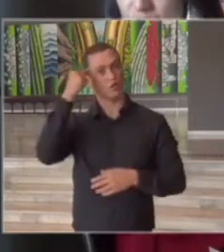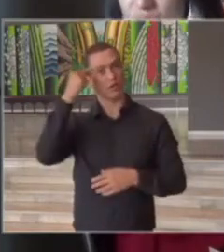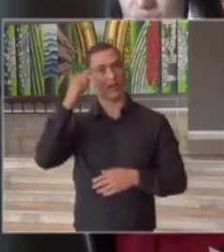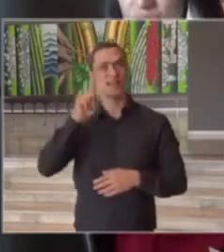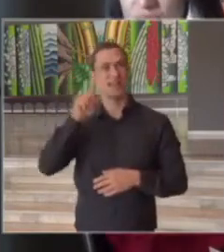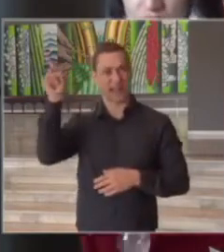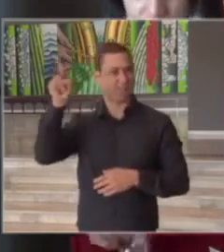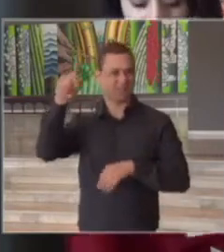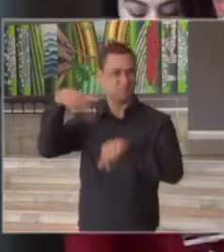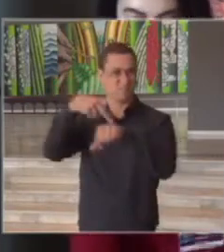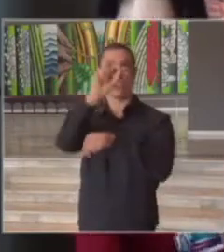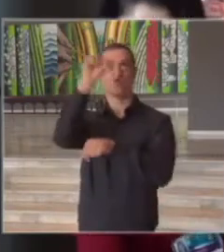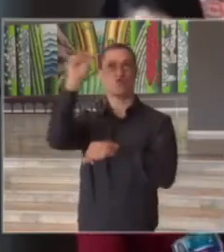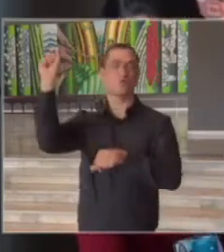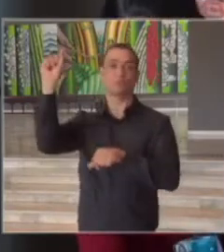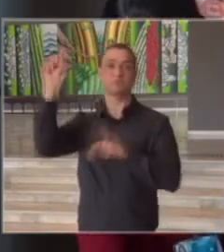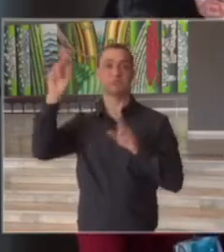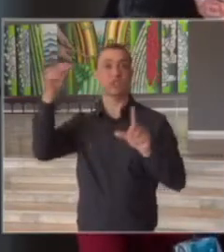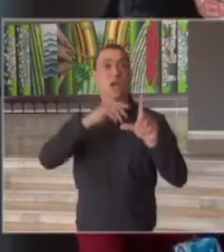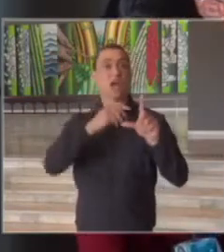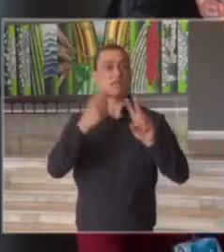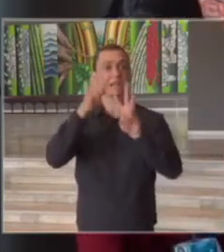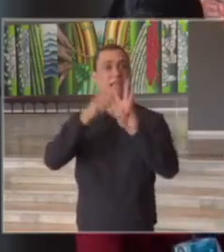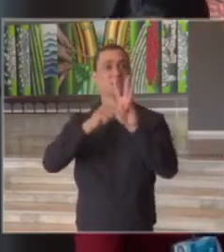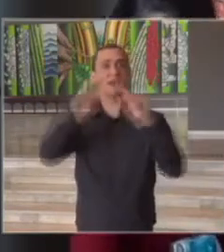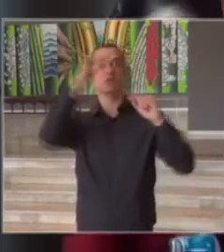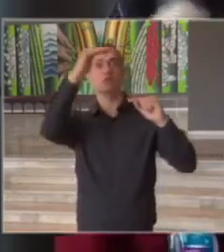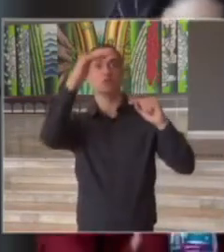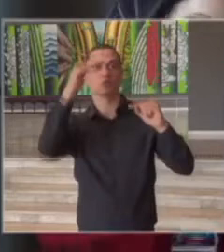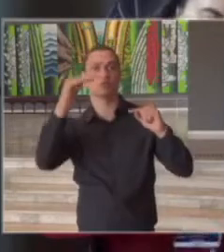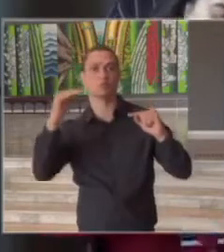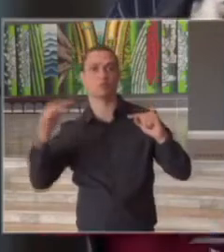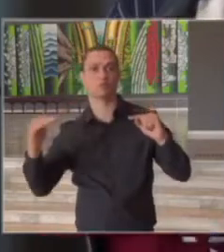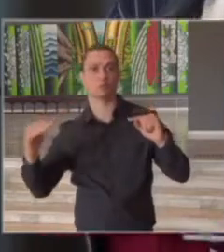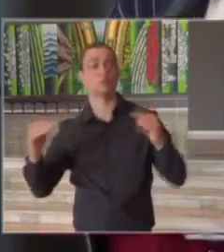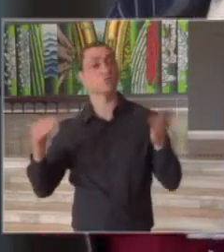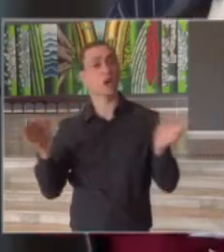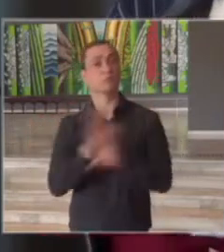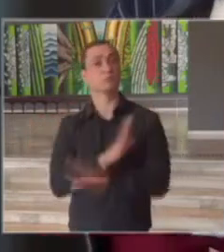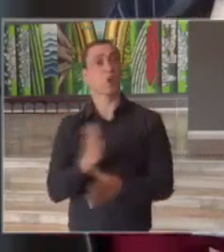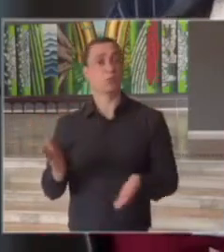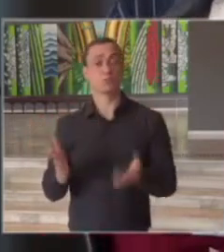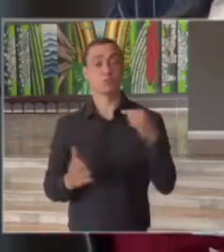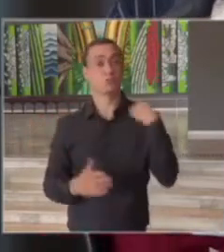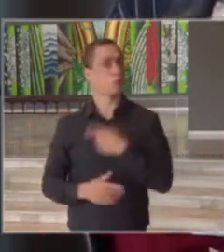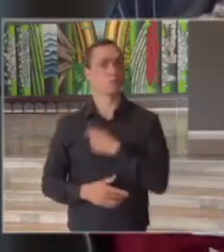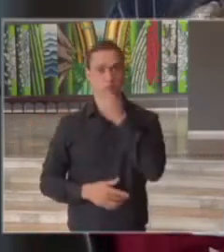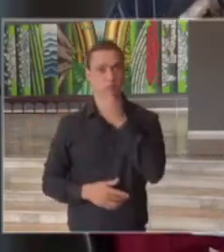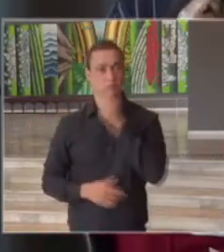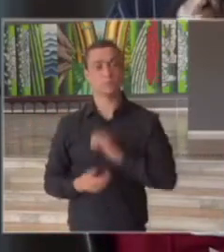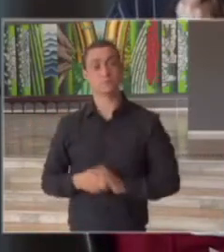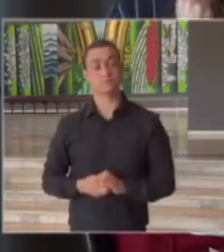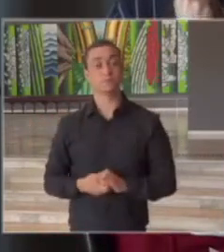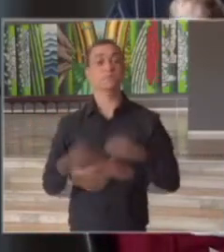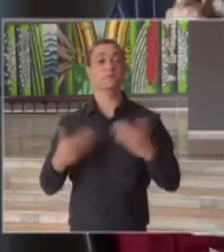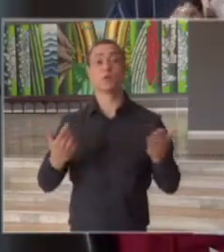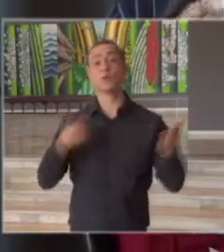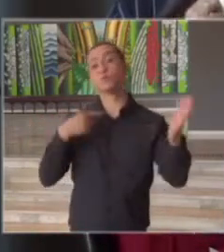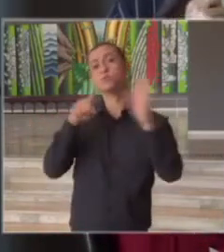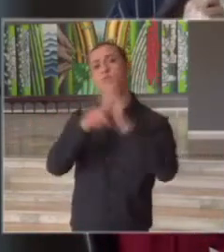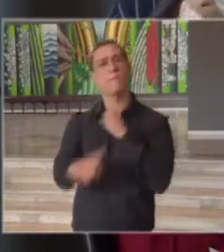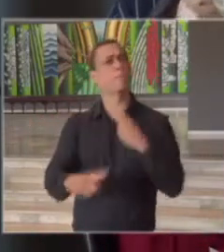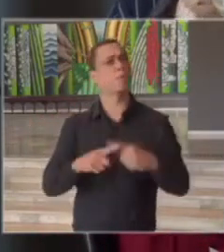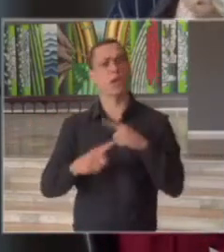curva que vem sendo registrada em diversos outros países que com três meses de quarentena já tinha uma curva mais moderada e até em queda eu gostaria de saber o